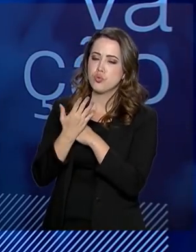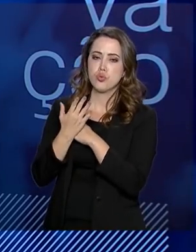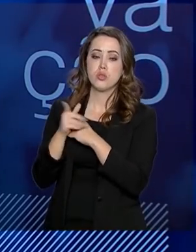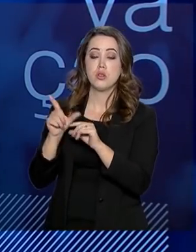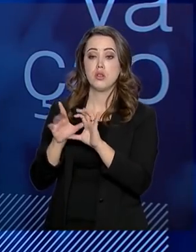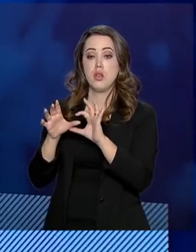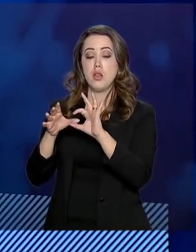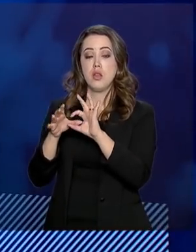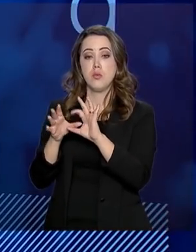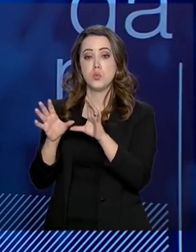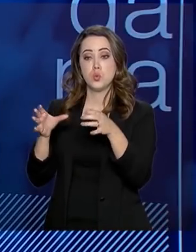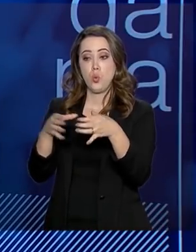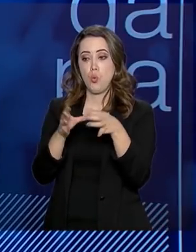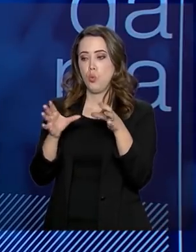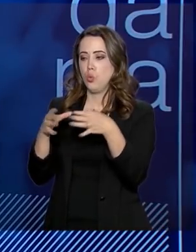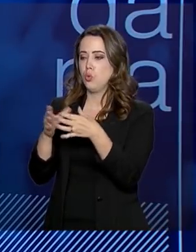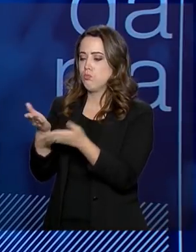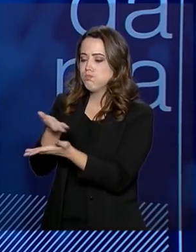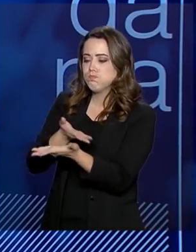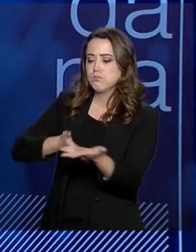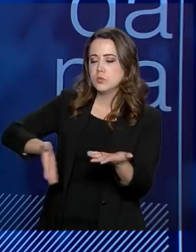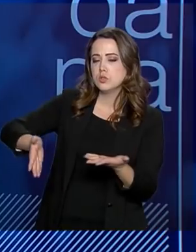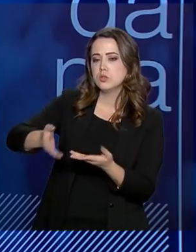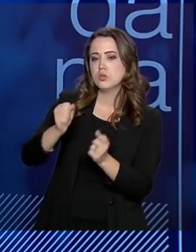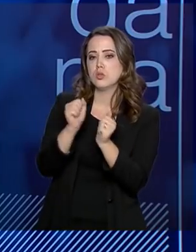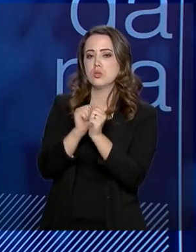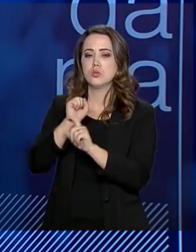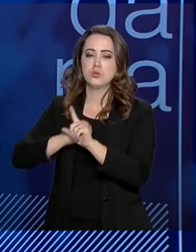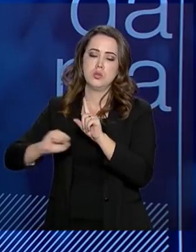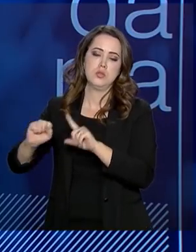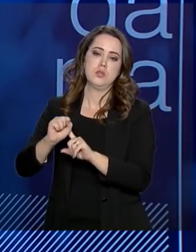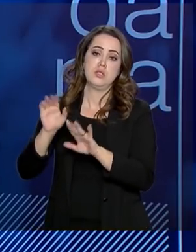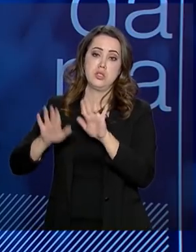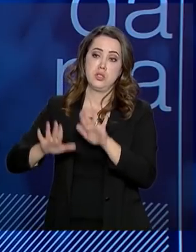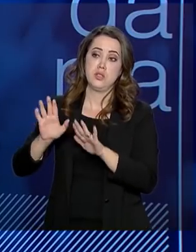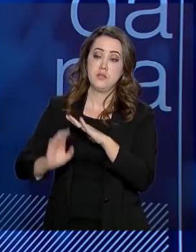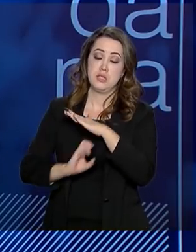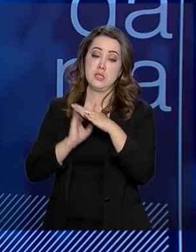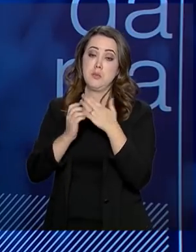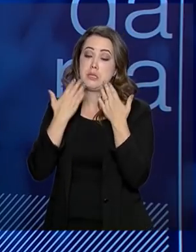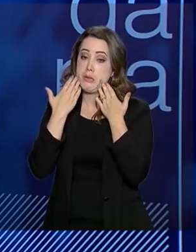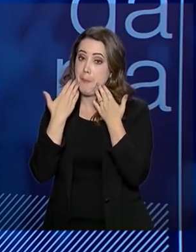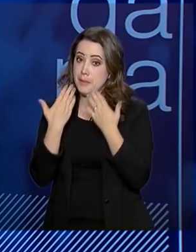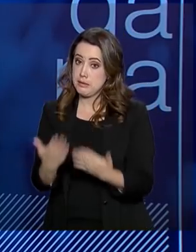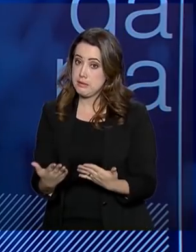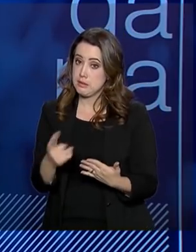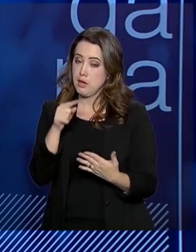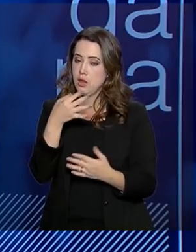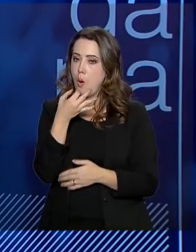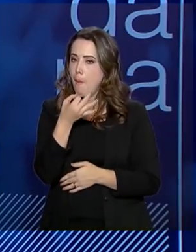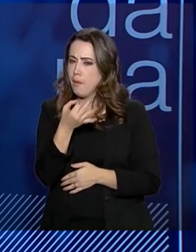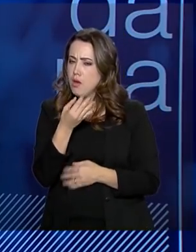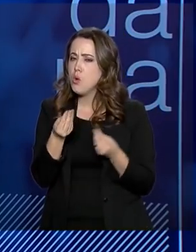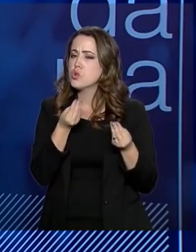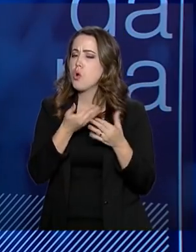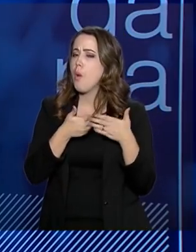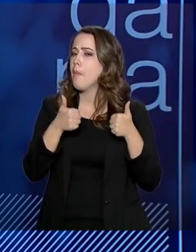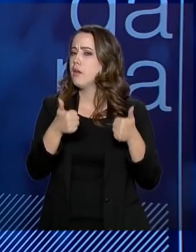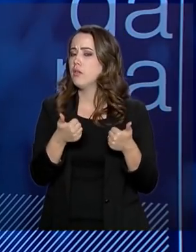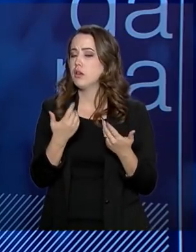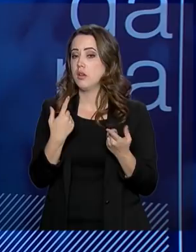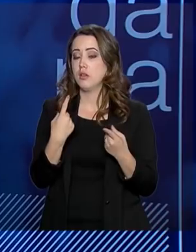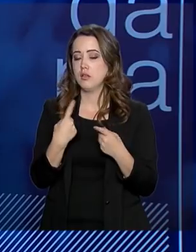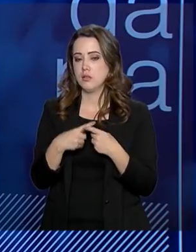uma rede de troca com a sociedade em geral, que as empresas apresentam lá sugestões de melhoria. E